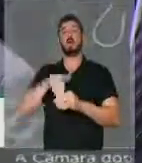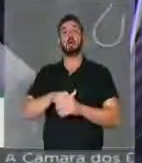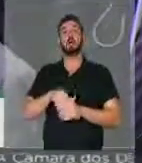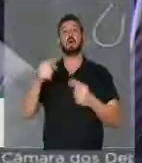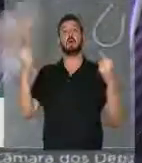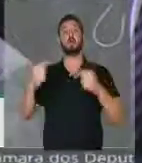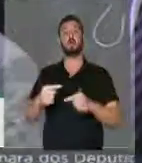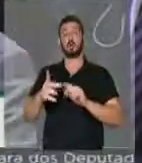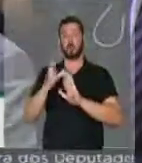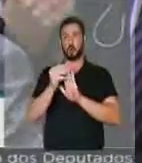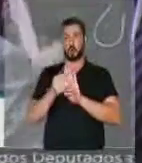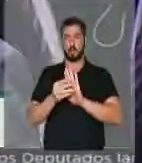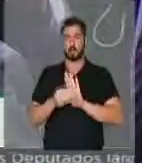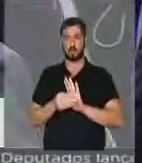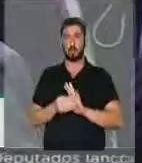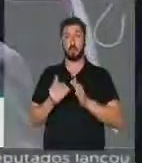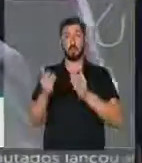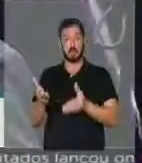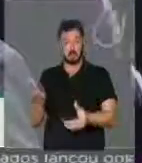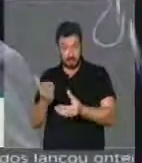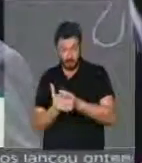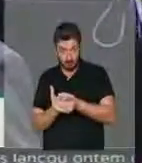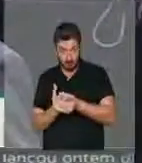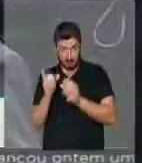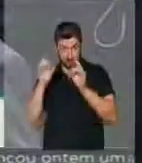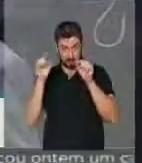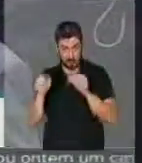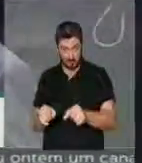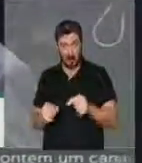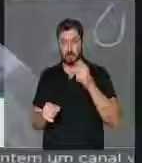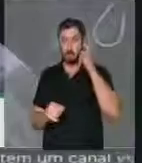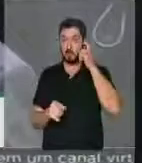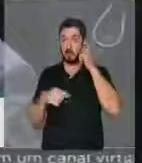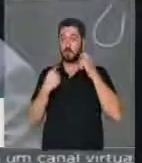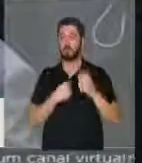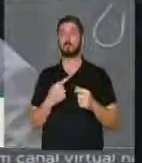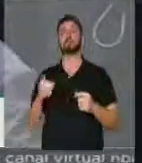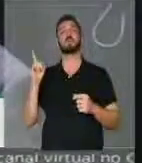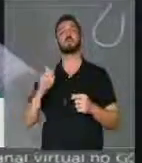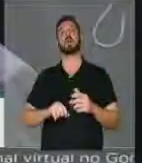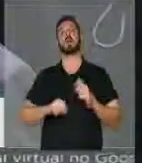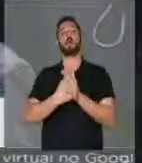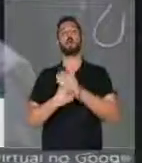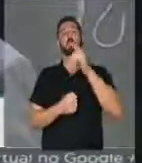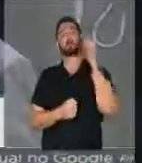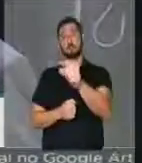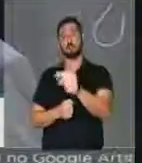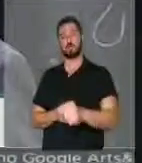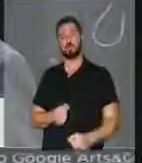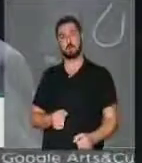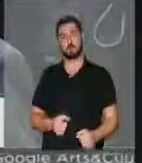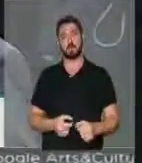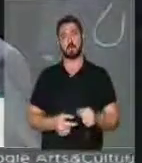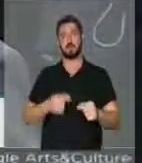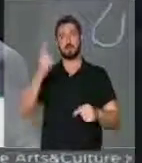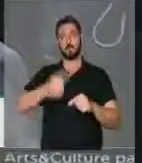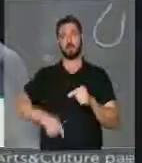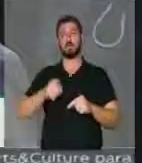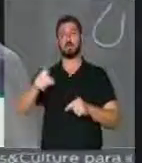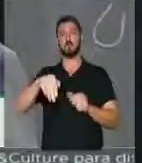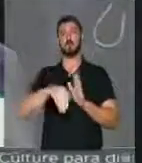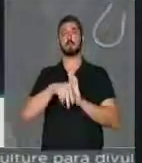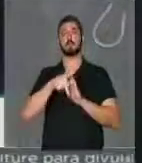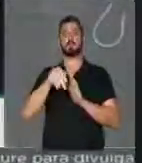voto contra o mérito. No caso desse requerimento especificamente, nós estamos em obstrução para impedir que essa medida